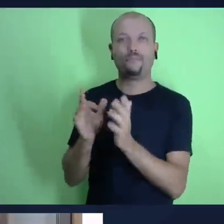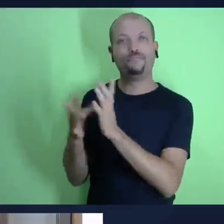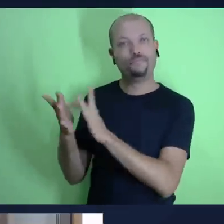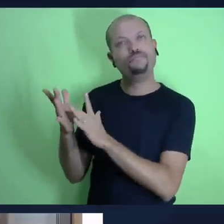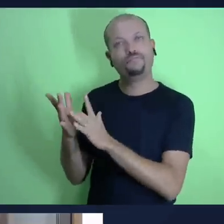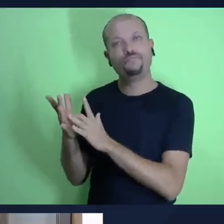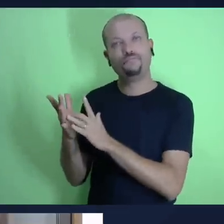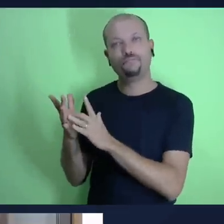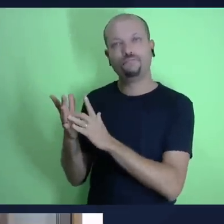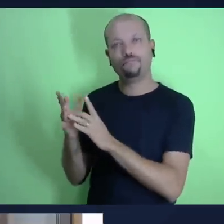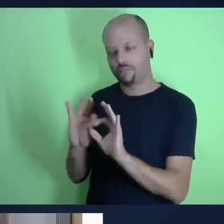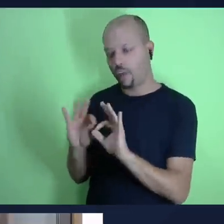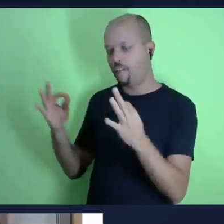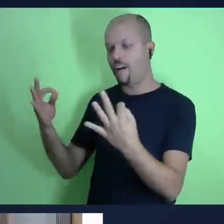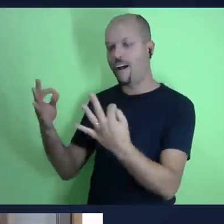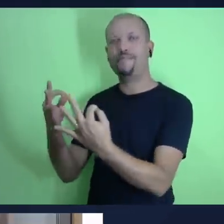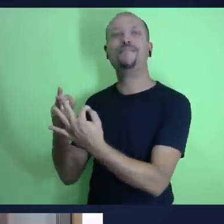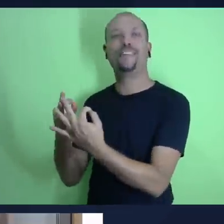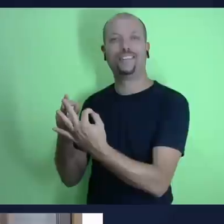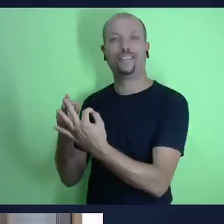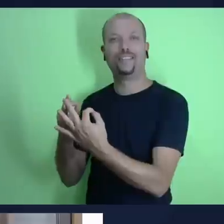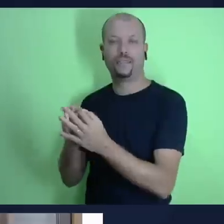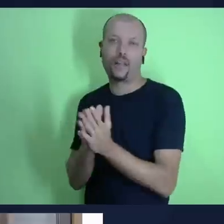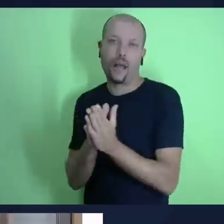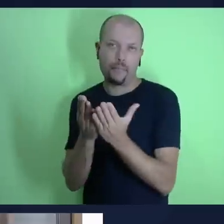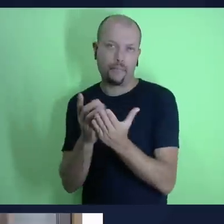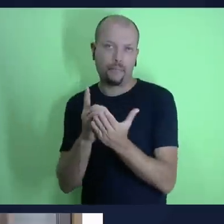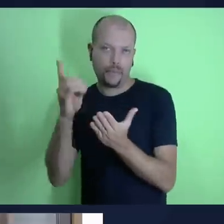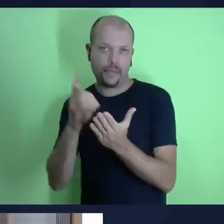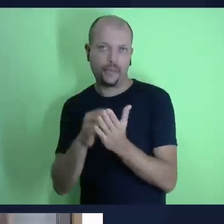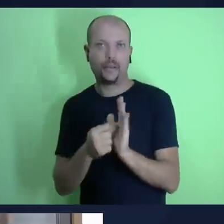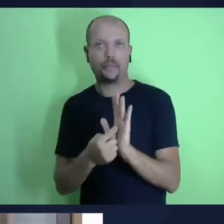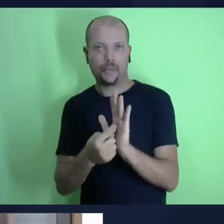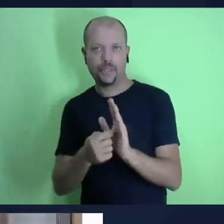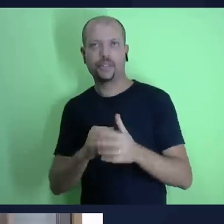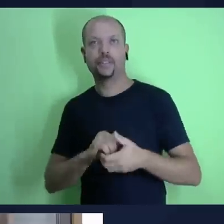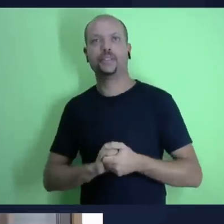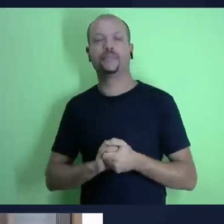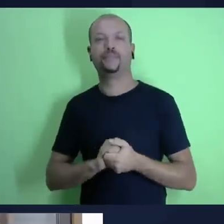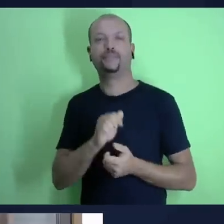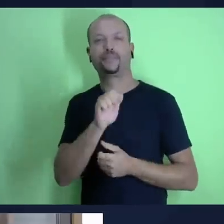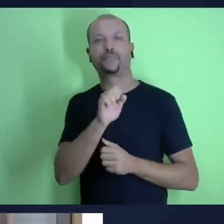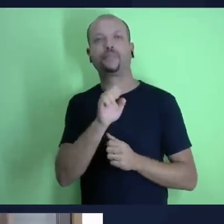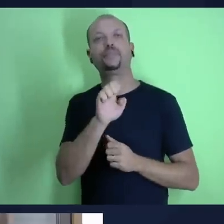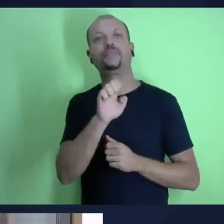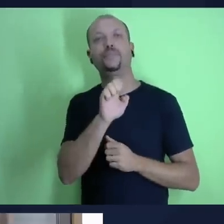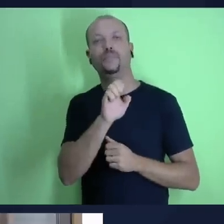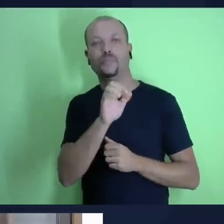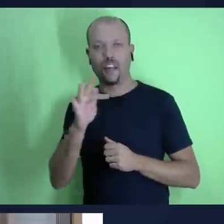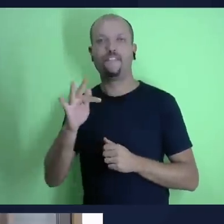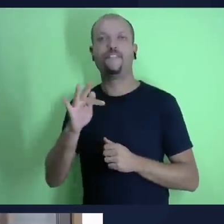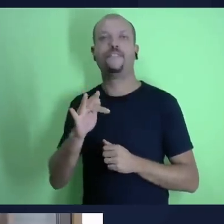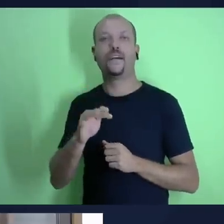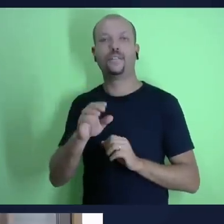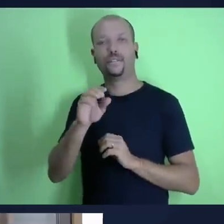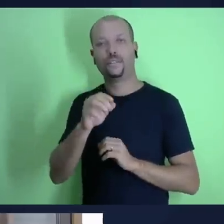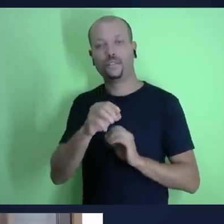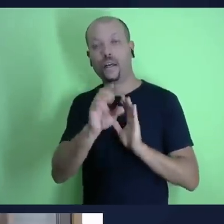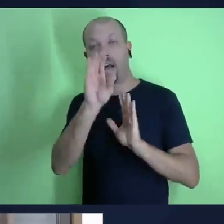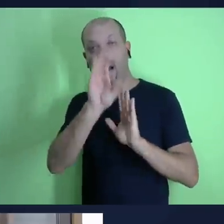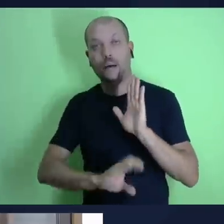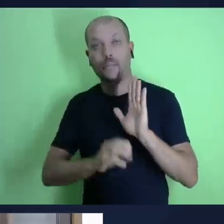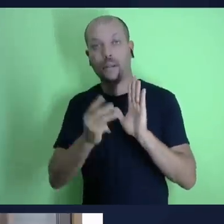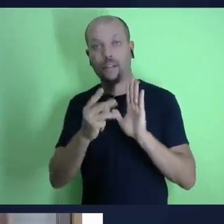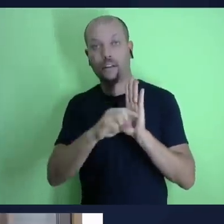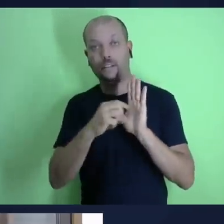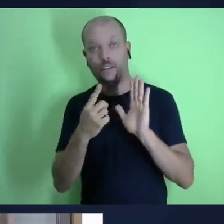diante do pai de quem toda a família dos céus e na terra recebe o nome ou seja aqui é paulo quando escreve